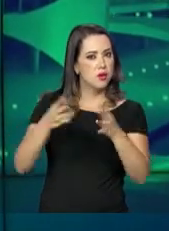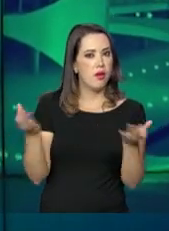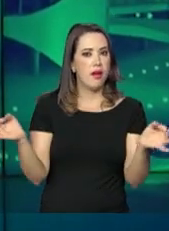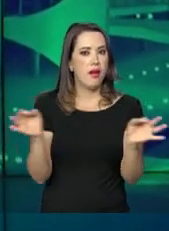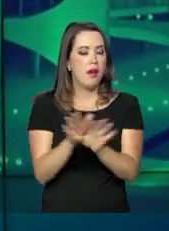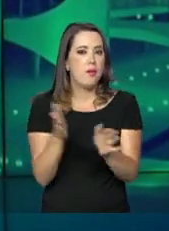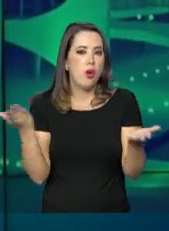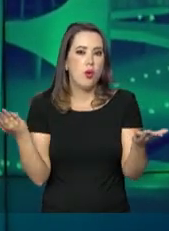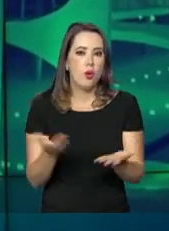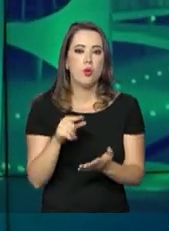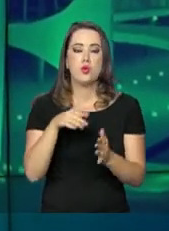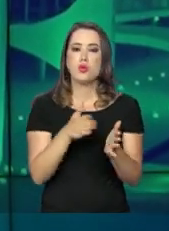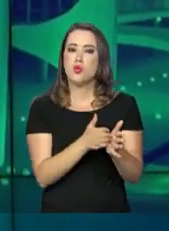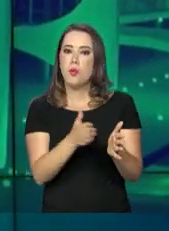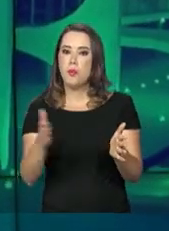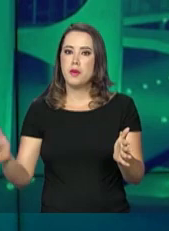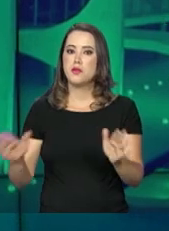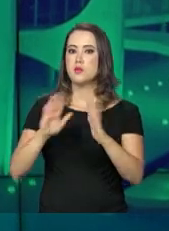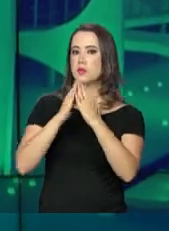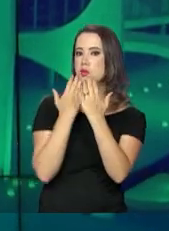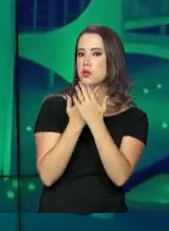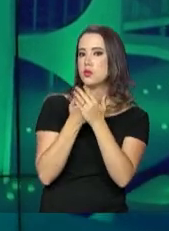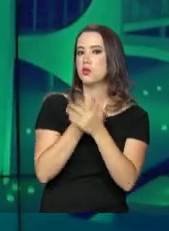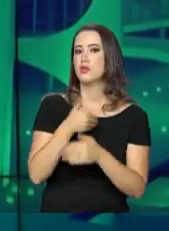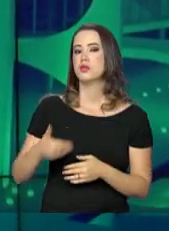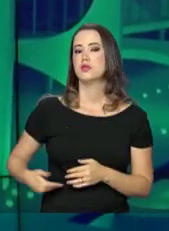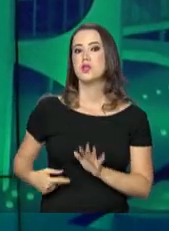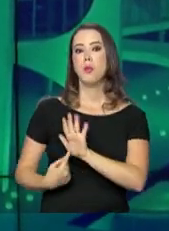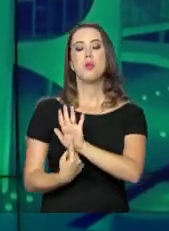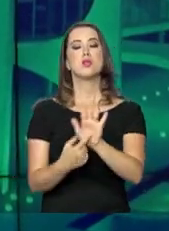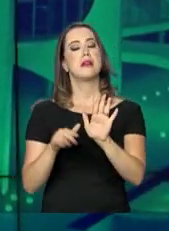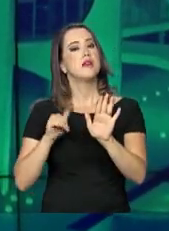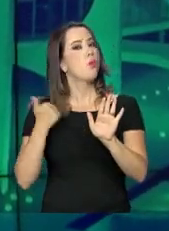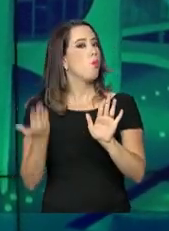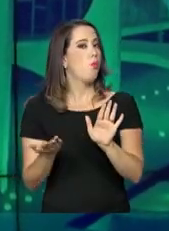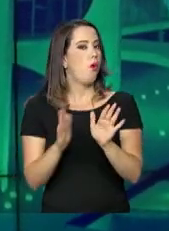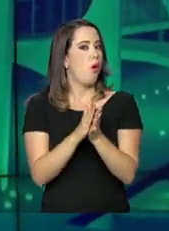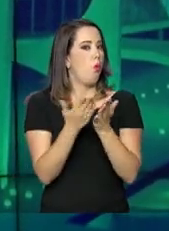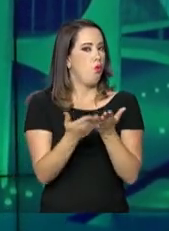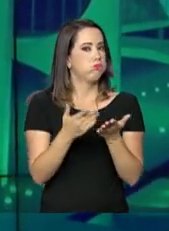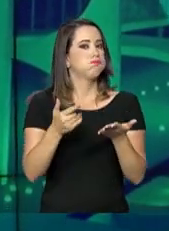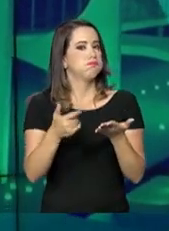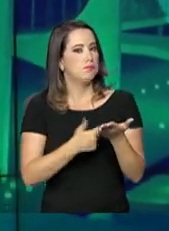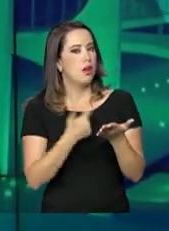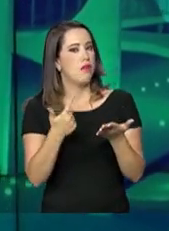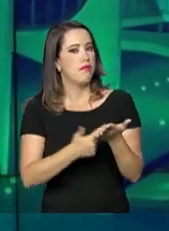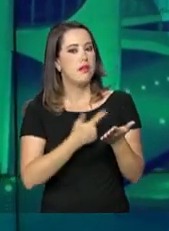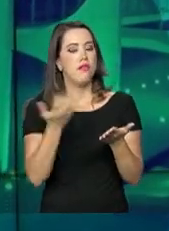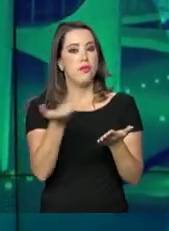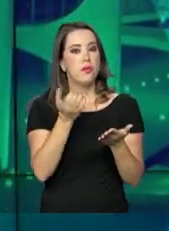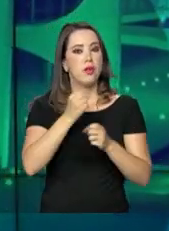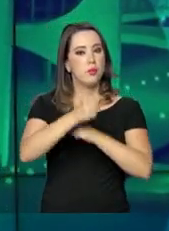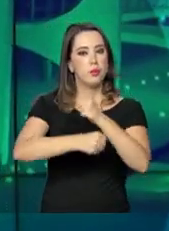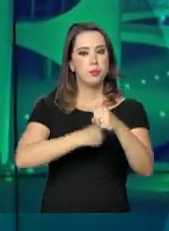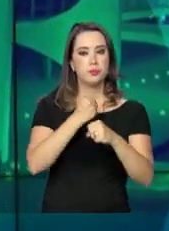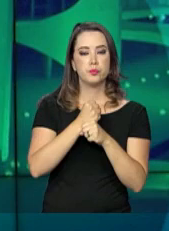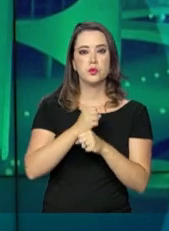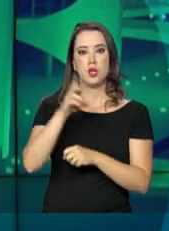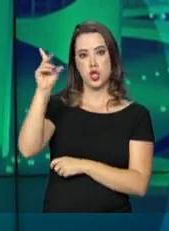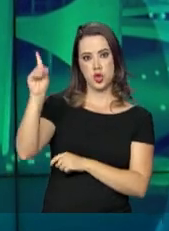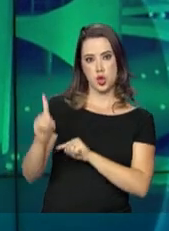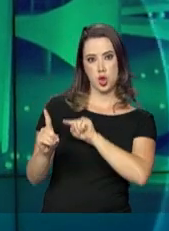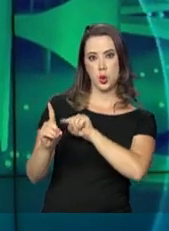termina hoje o prazo para escolas da rede pública apontarem os livros didáticos que vão ser utilizados no próximo ano. Diretores